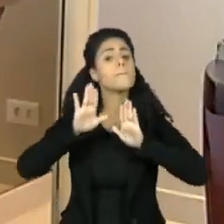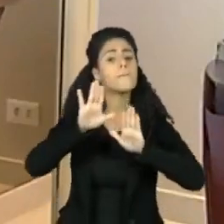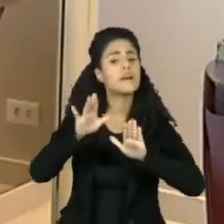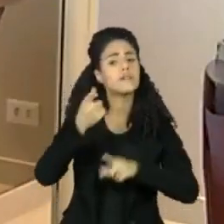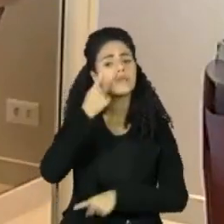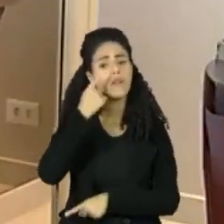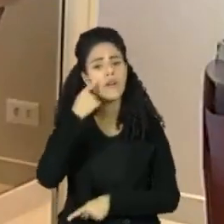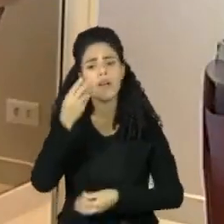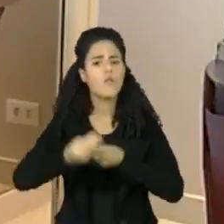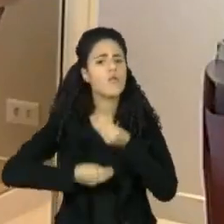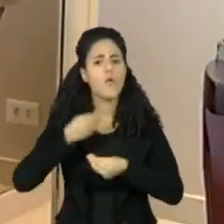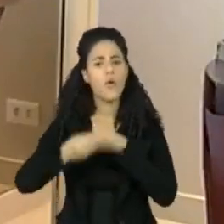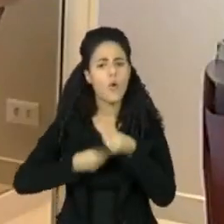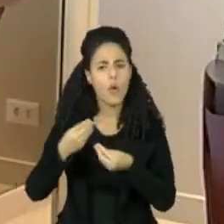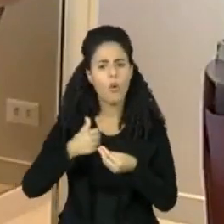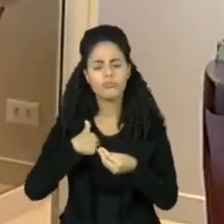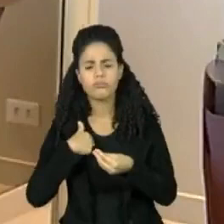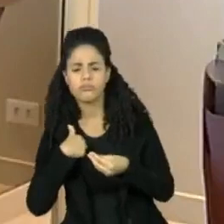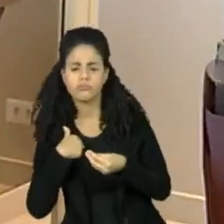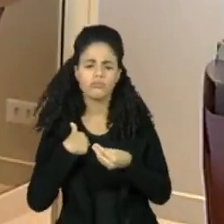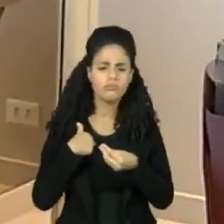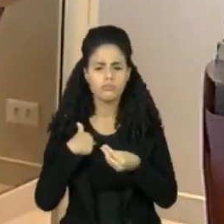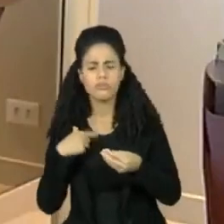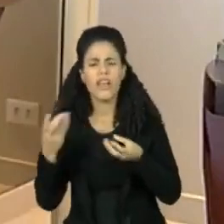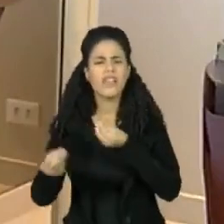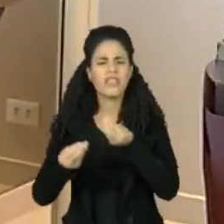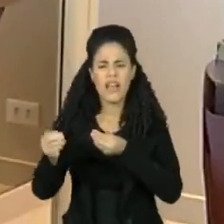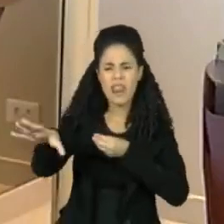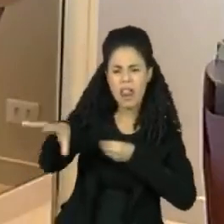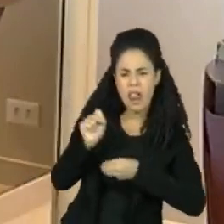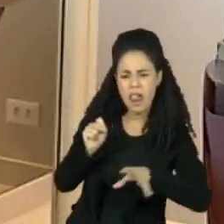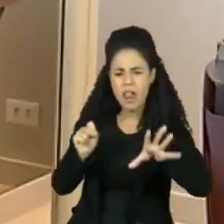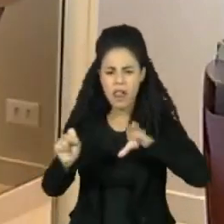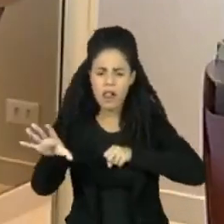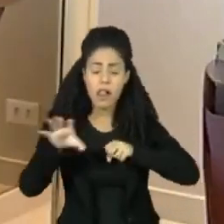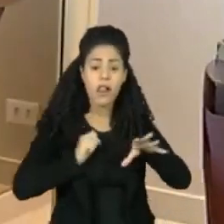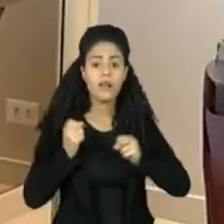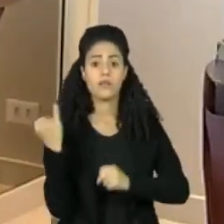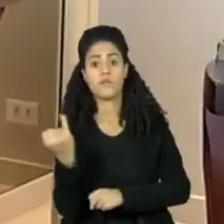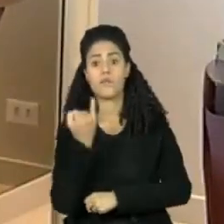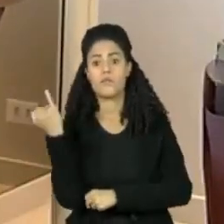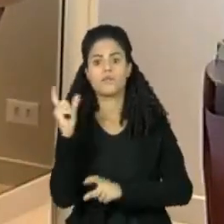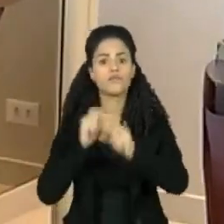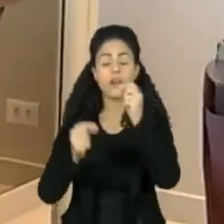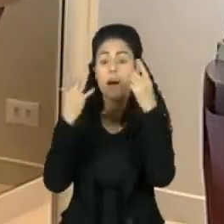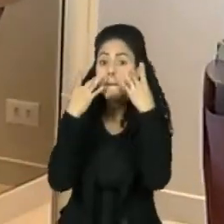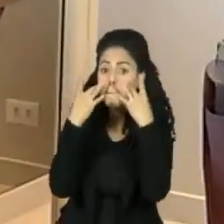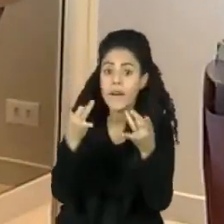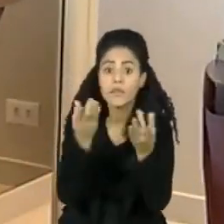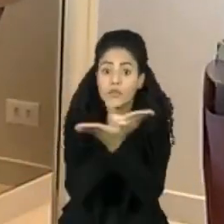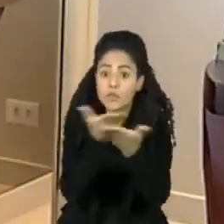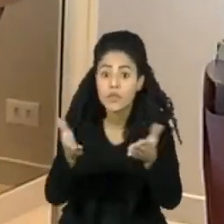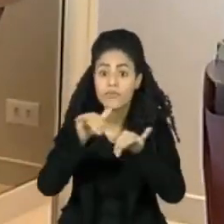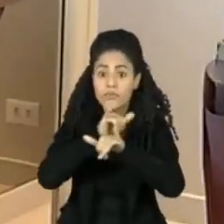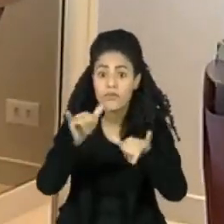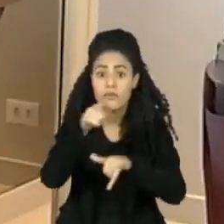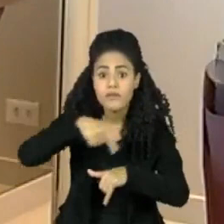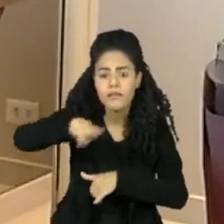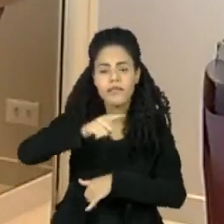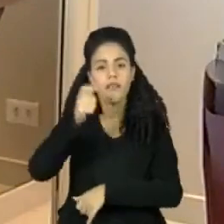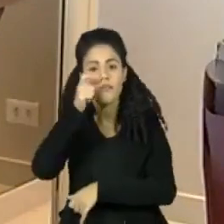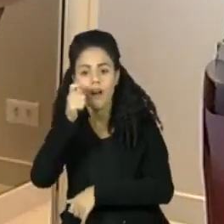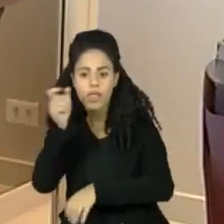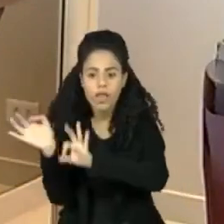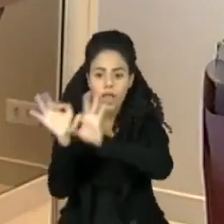significa que vai ficar restringida a essa população. Por isso que é fundamental a gente alertar toda a população de uma maneira